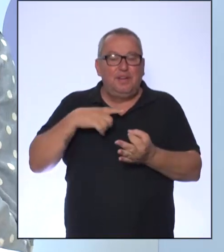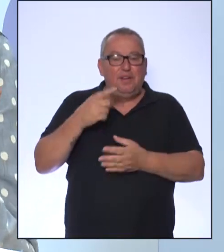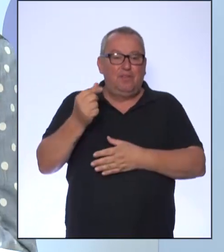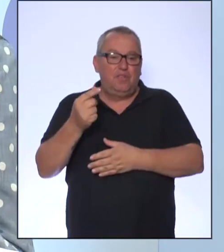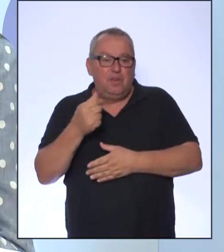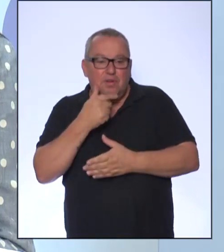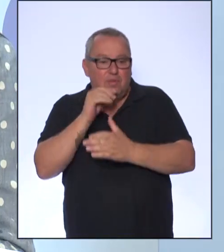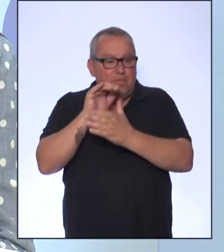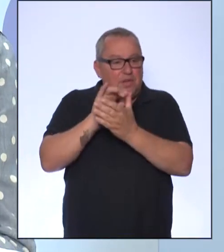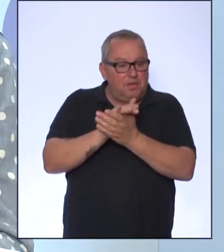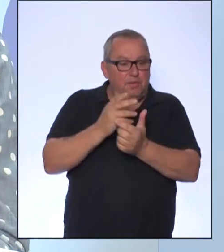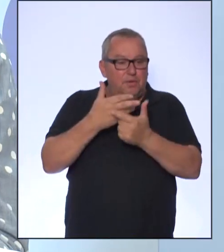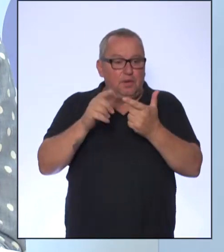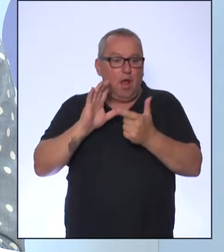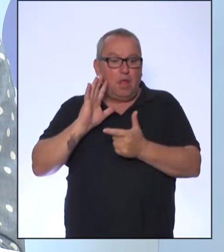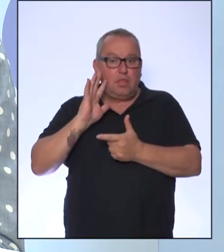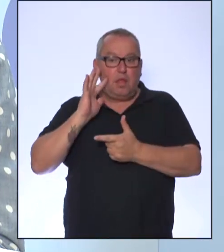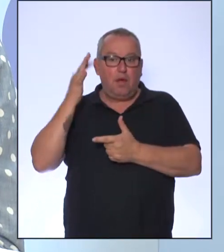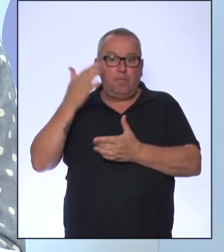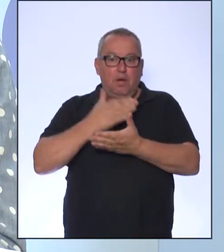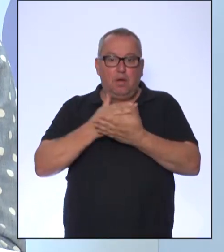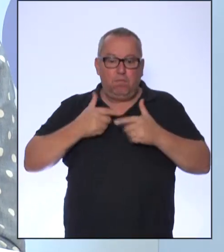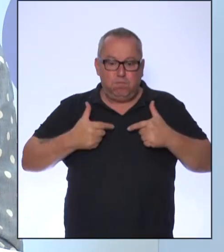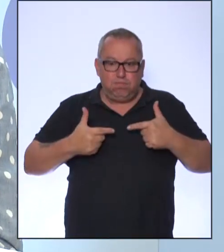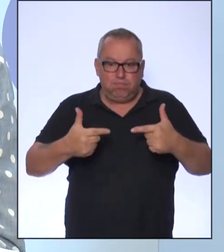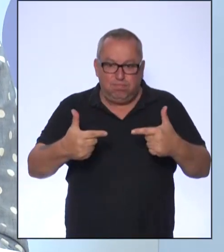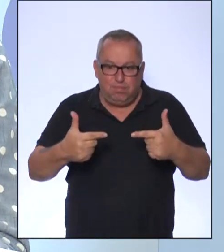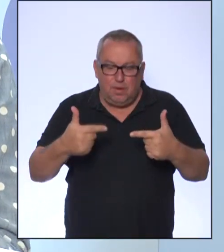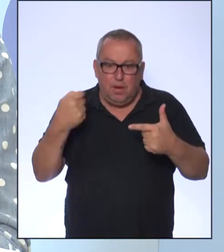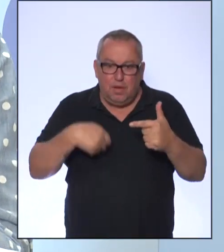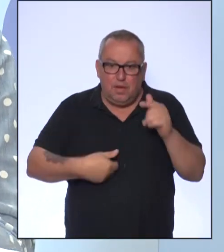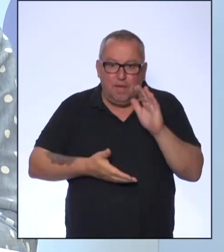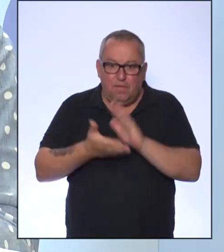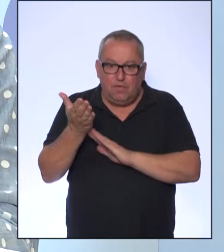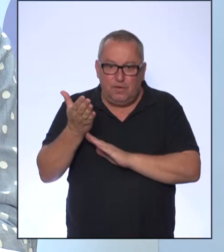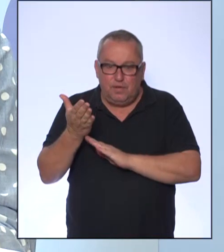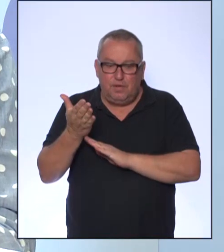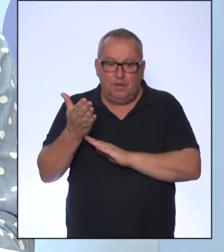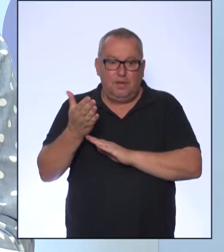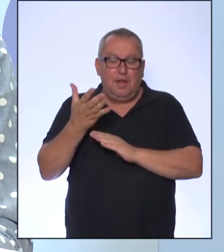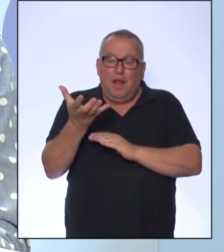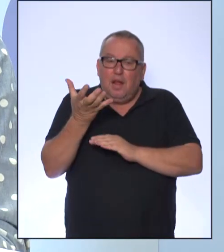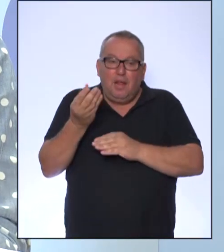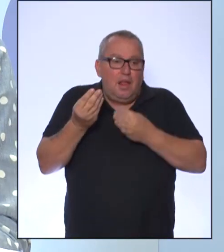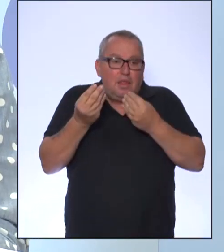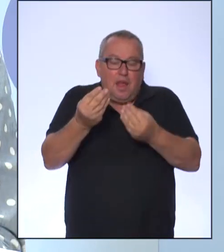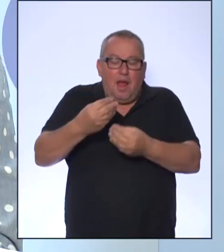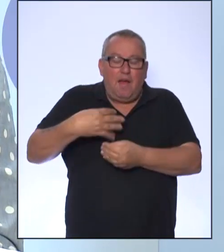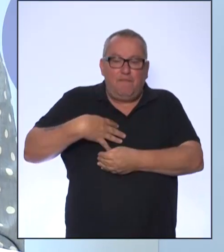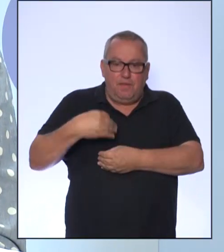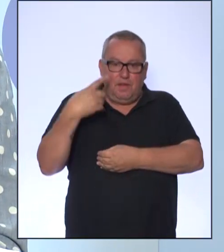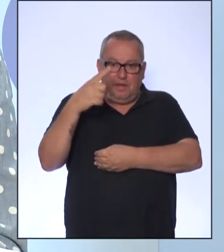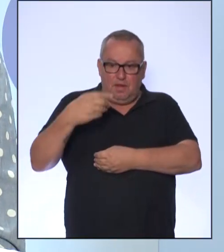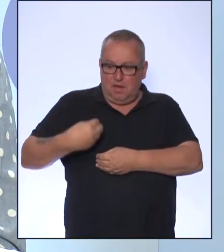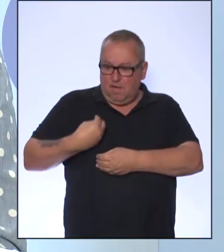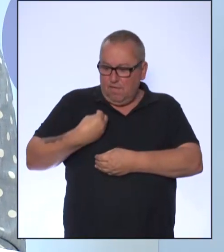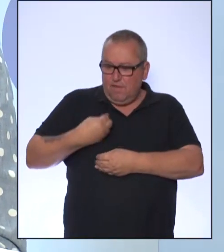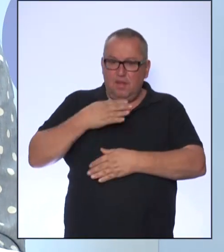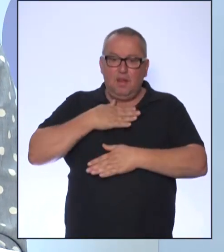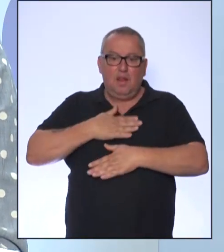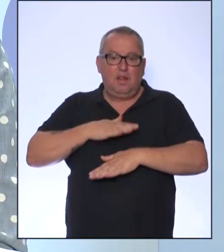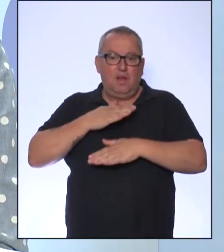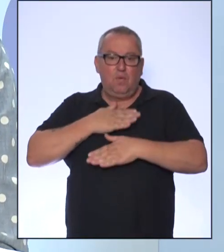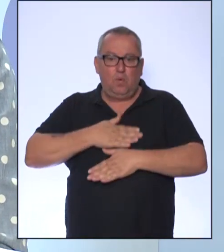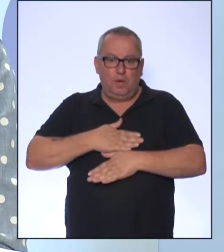dar oportunidade de uma vida tranquila e saudável para os seus filhos. Então, esse relato, ele